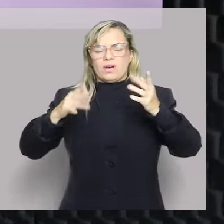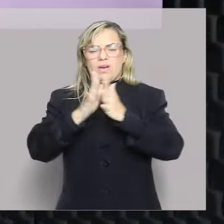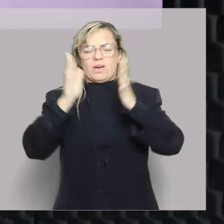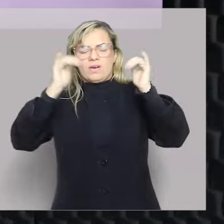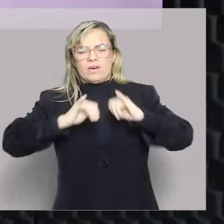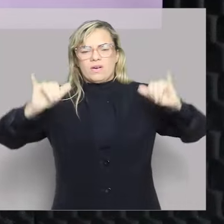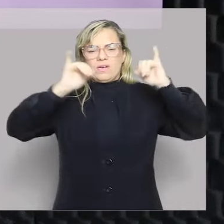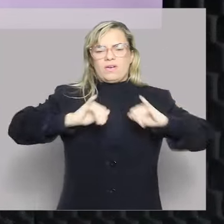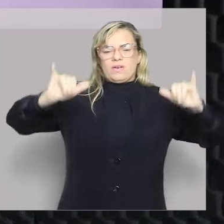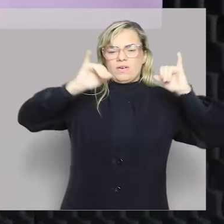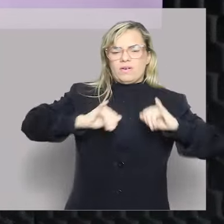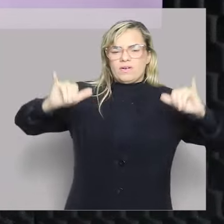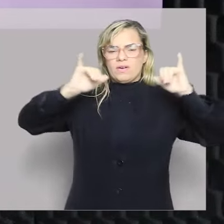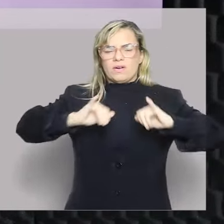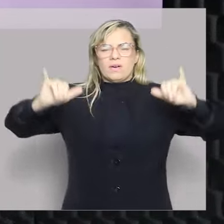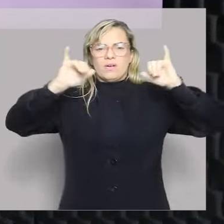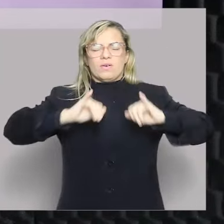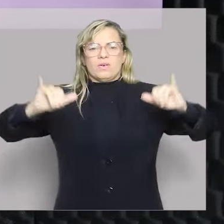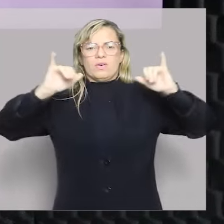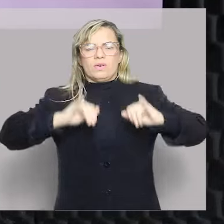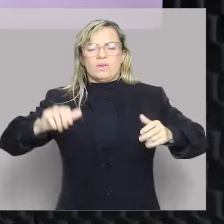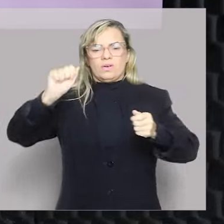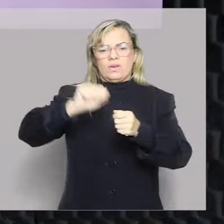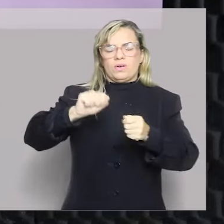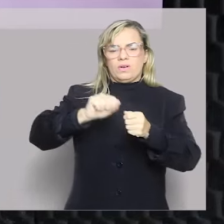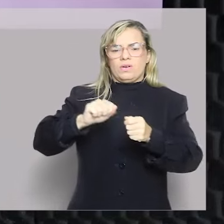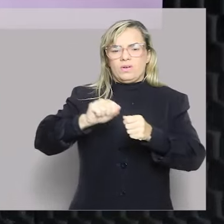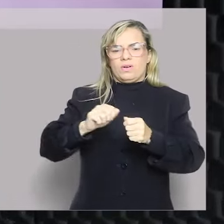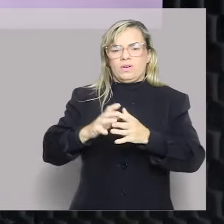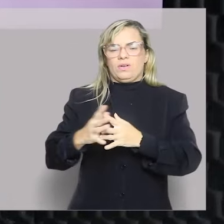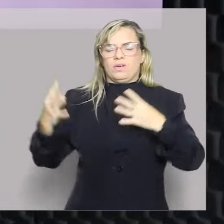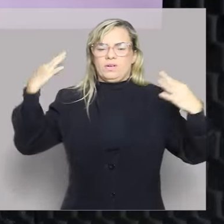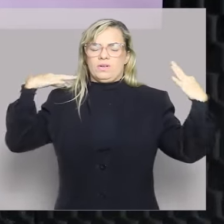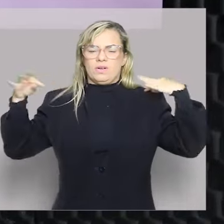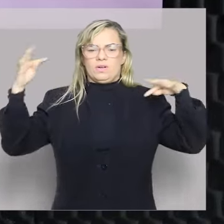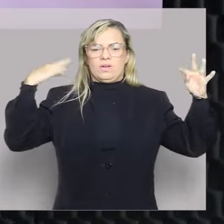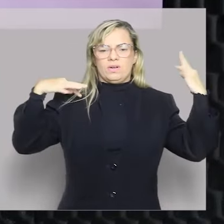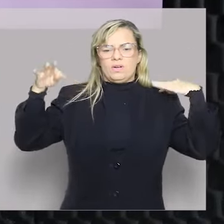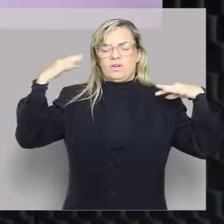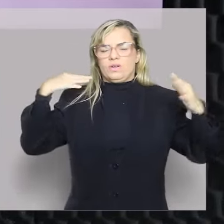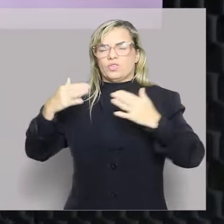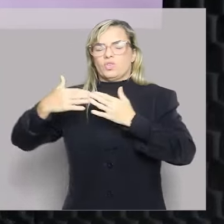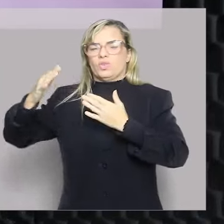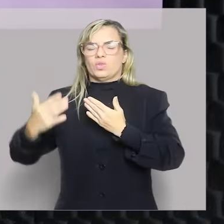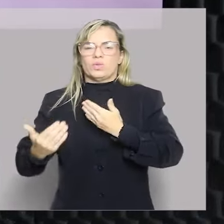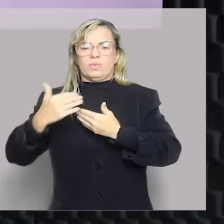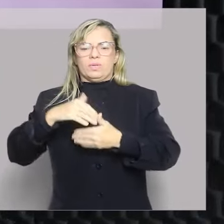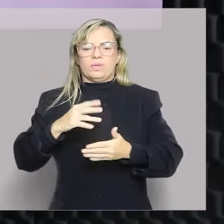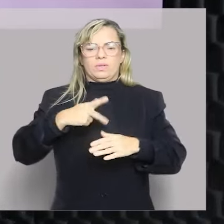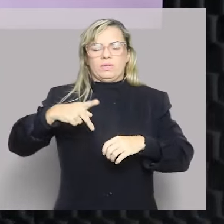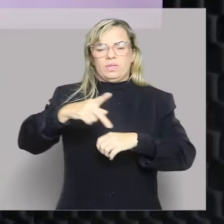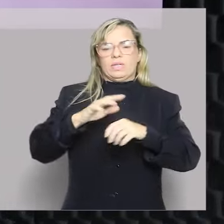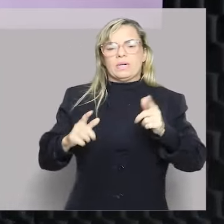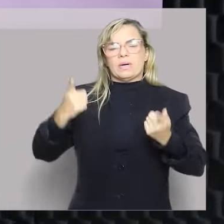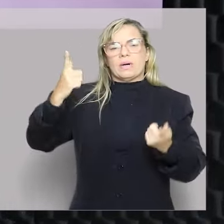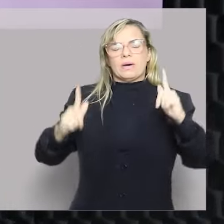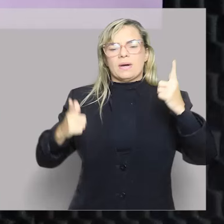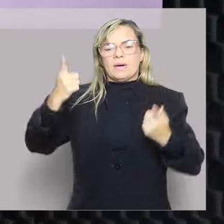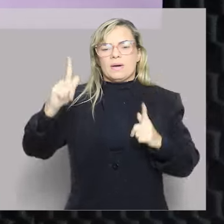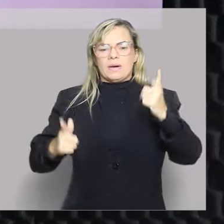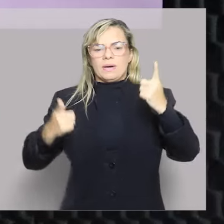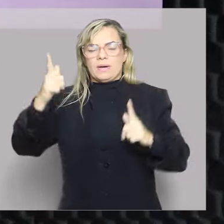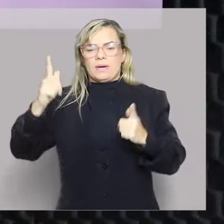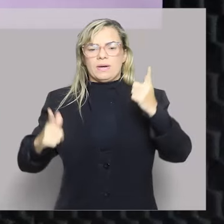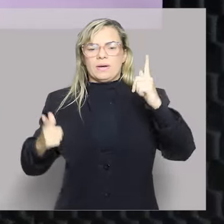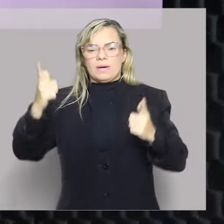danada. Aí vem o turista, lá de Paris. Dereguedê, dereguedê, dereguedê, dereguedê, dereguedê. Vem lá,